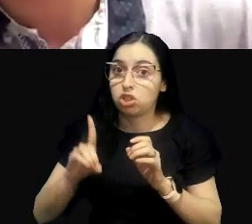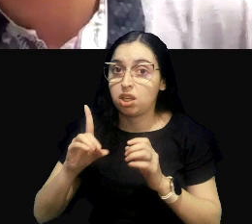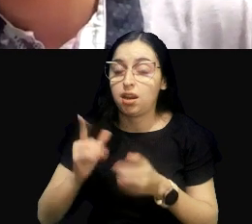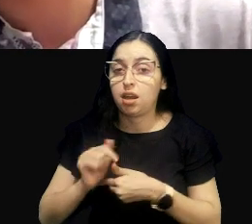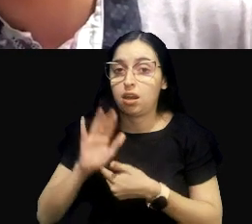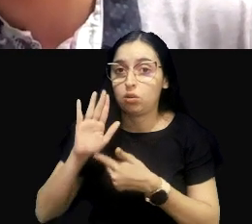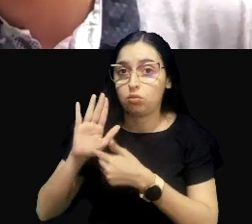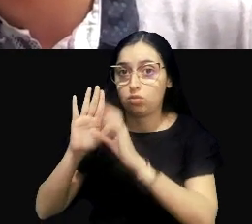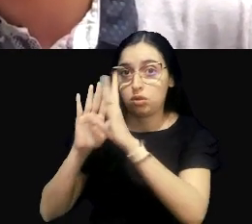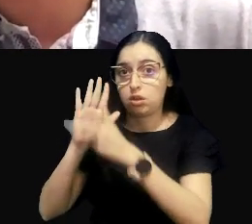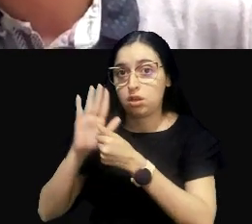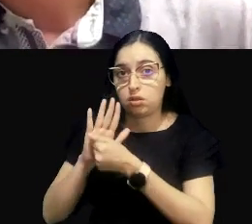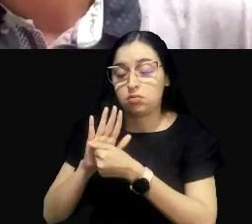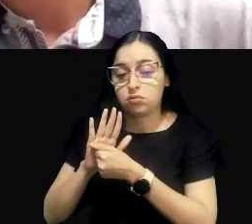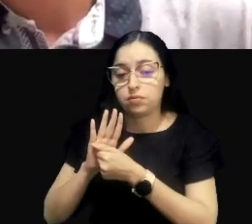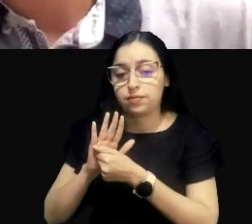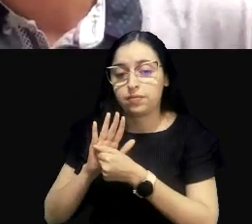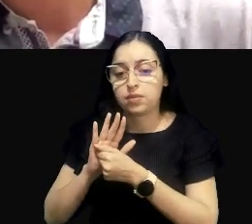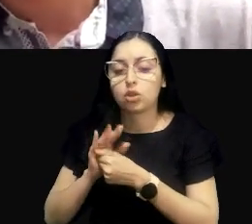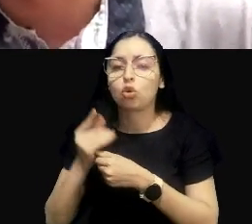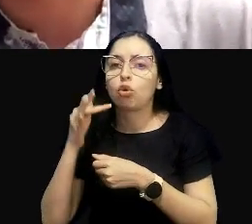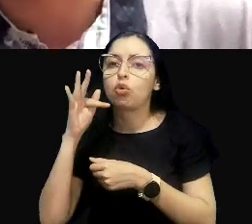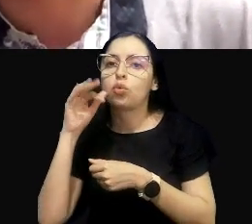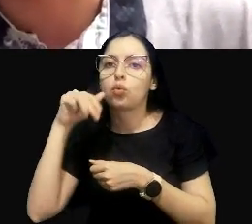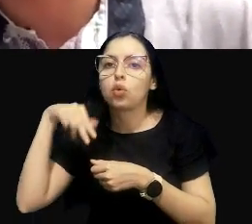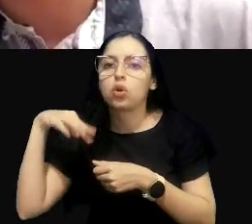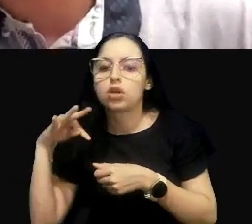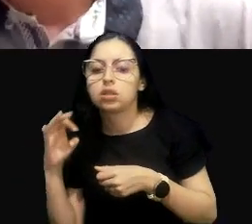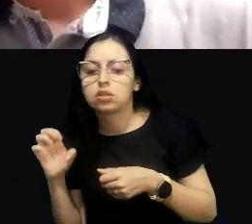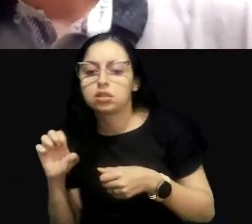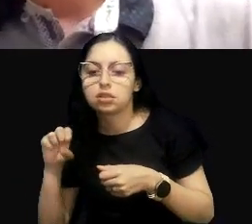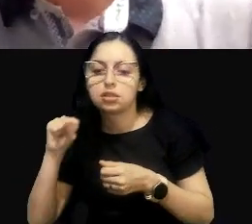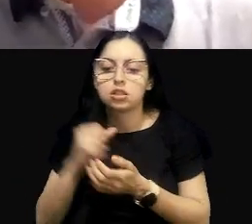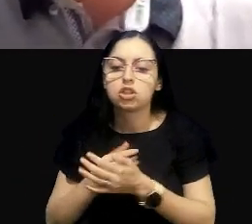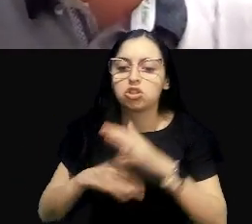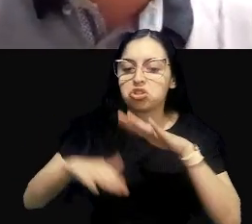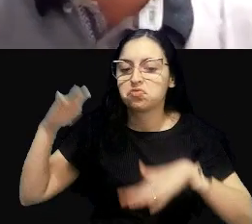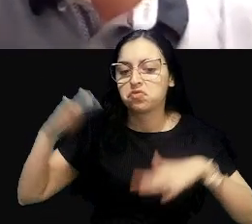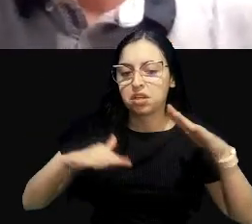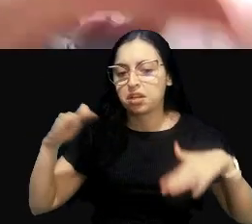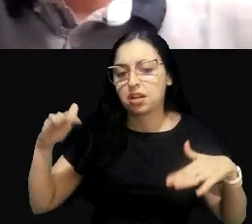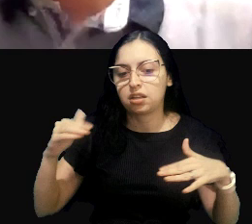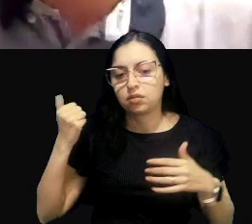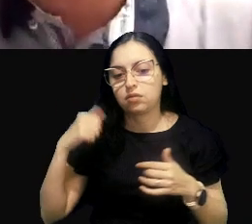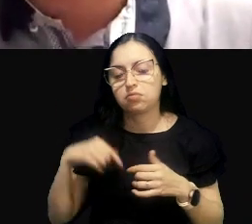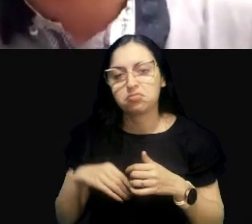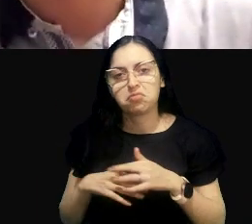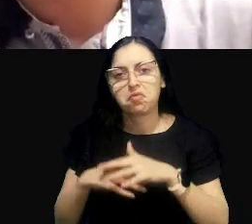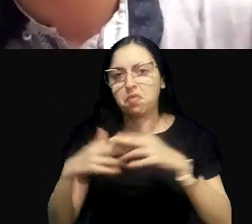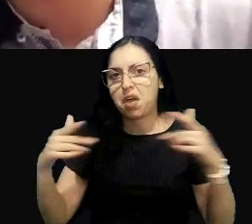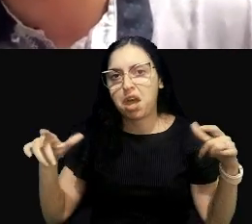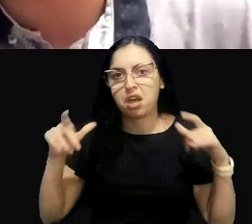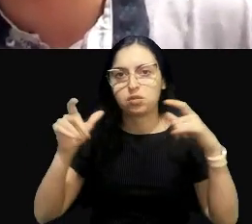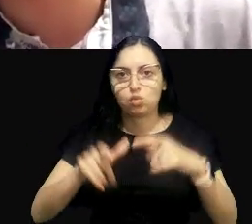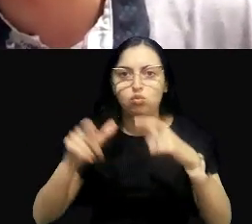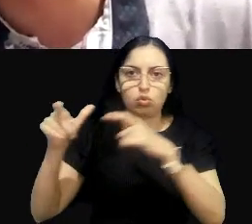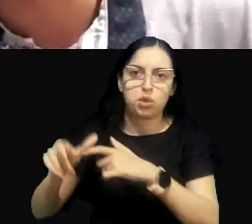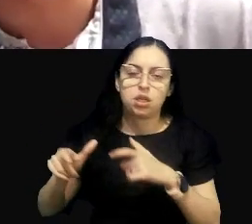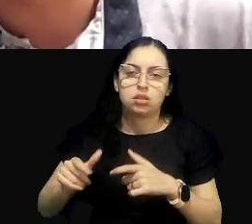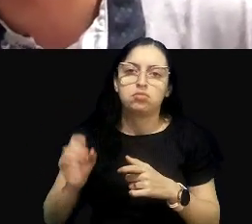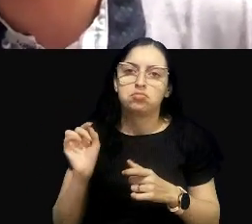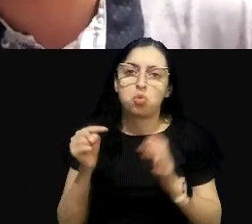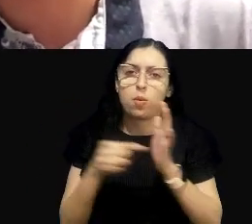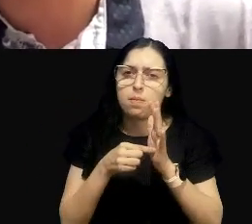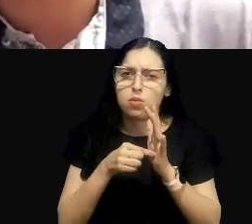a gente já tem as fontes difusas. Então, como o próprio nome diz, ela vem de muitos lugares. Não existe um ponto